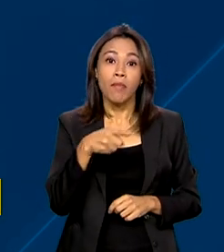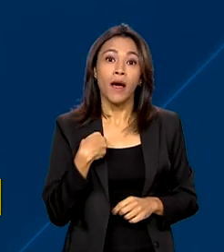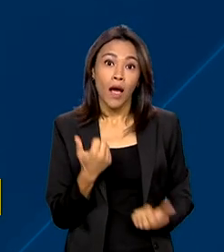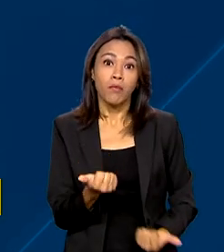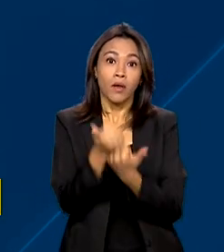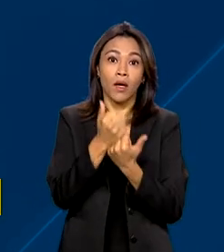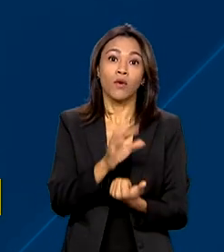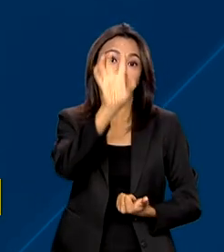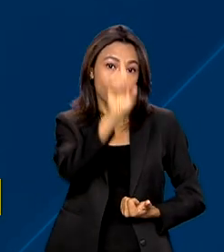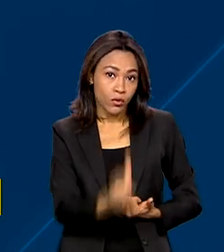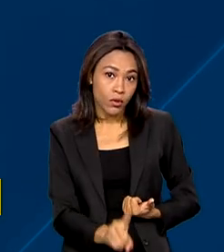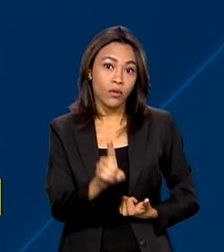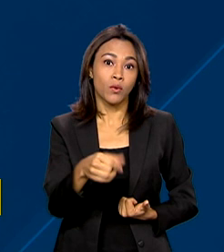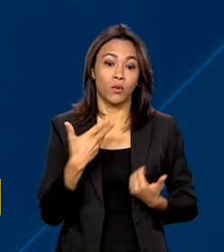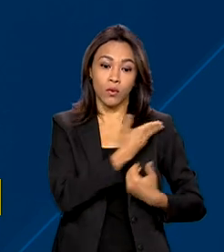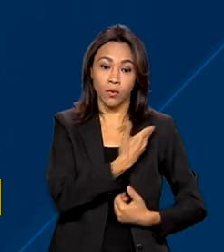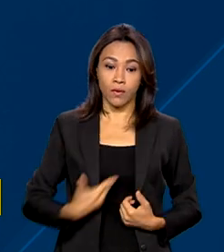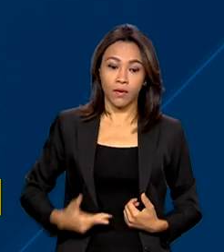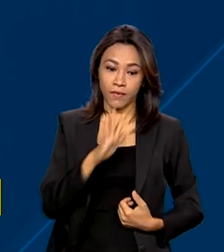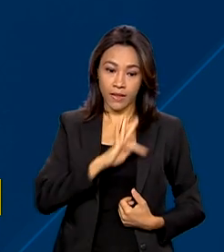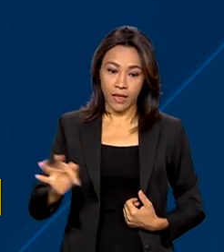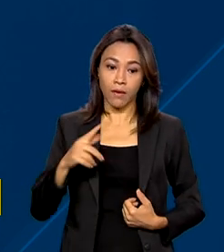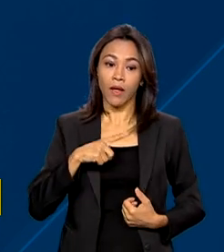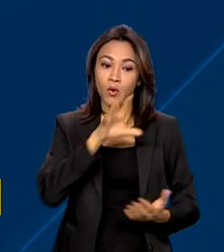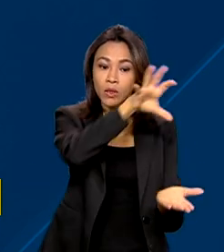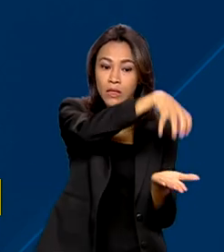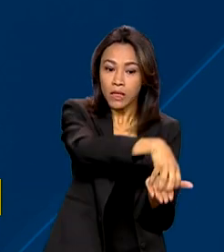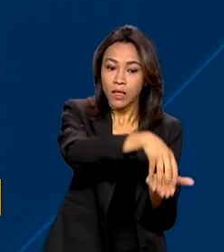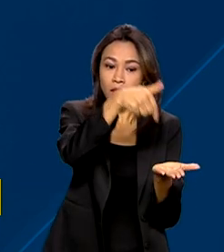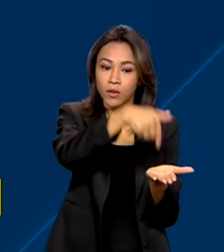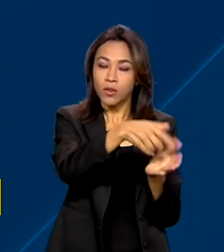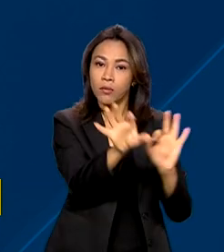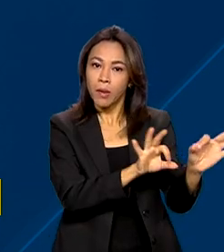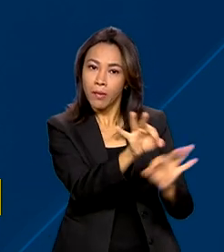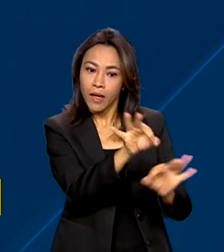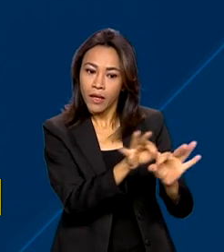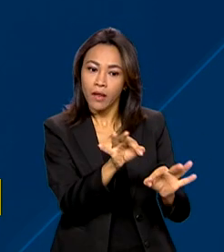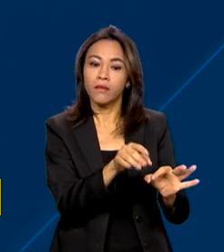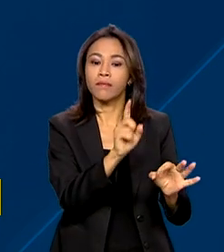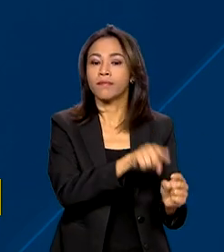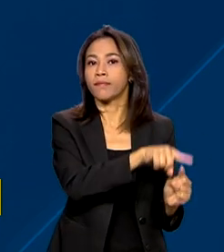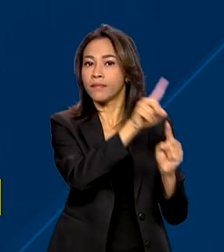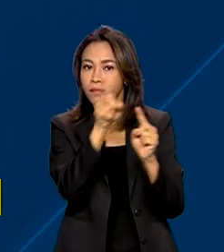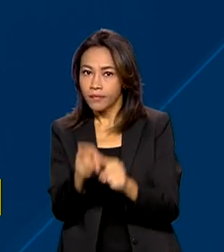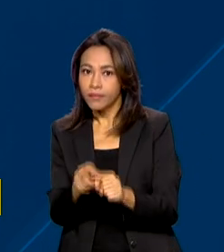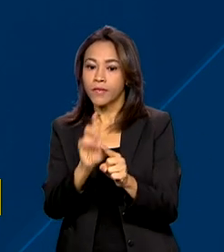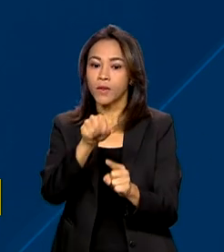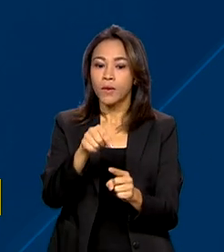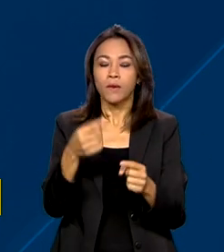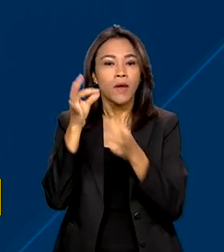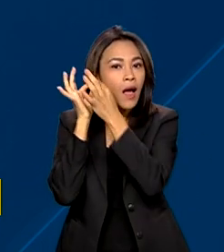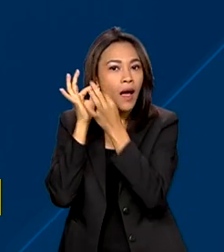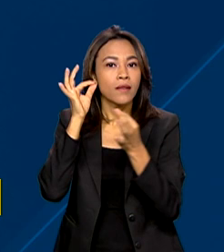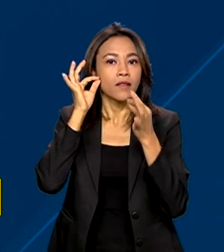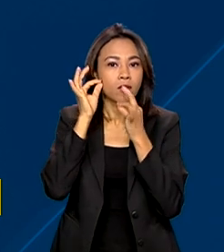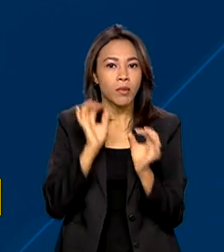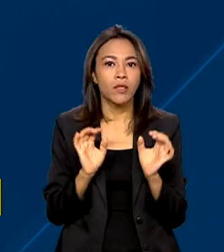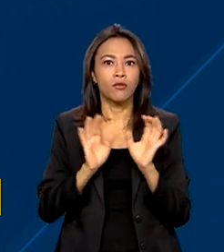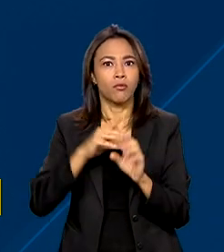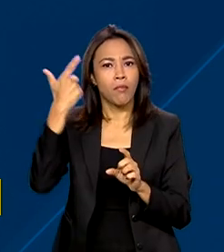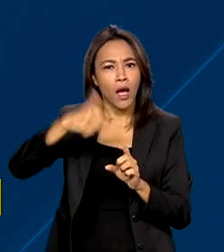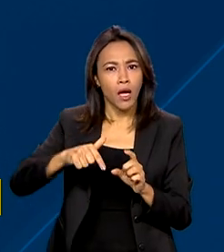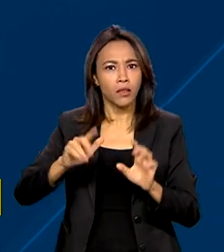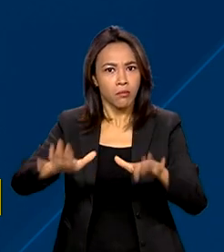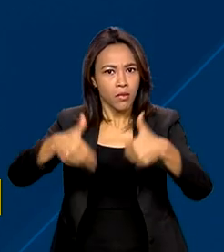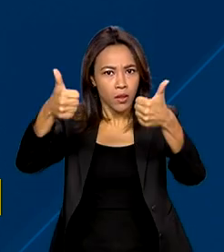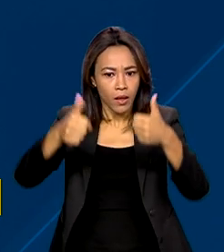o governo federal pretende equipar os centros integrados de escuta protegida, reformular o atendimento especializado no